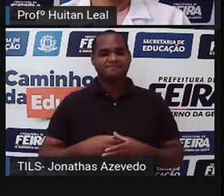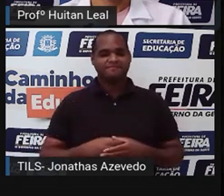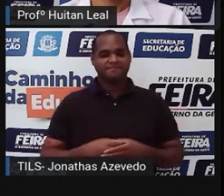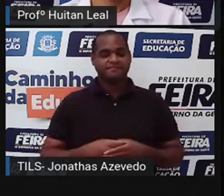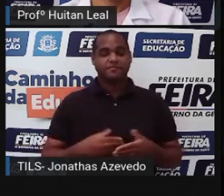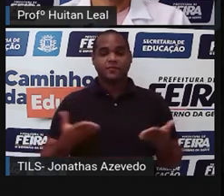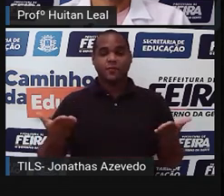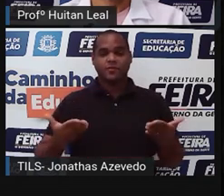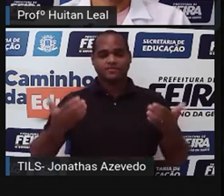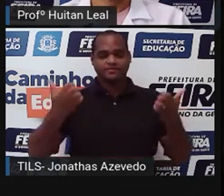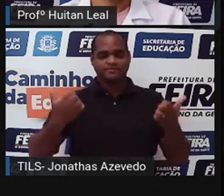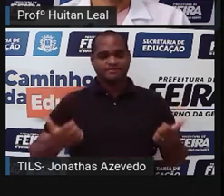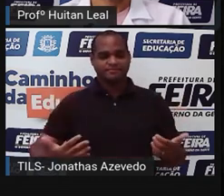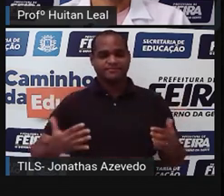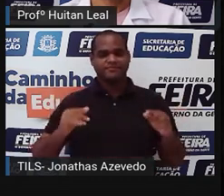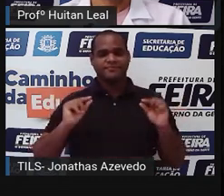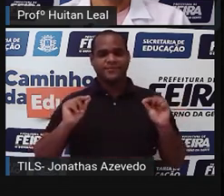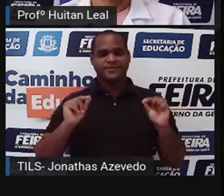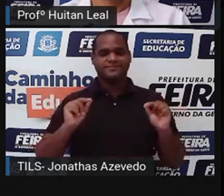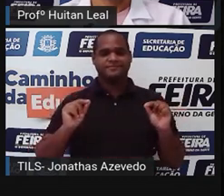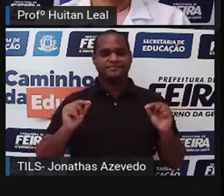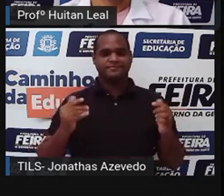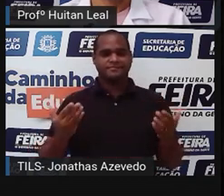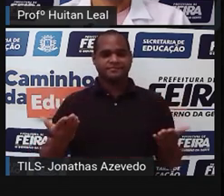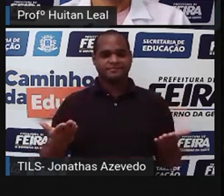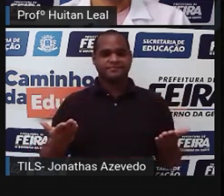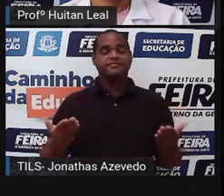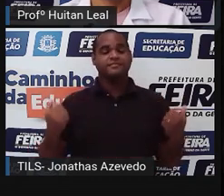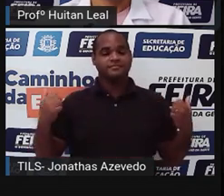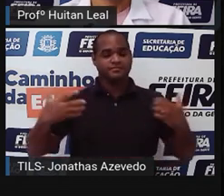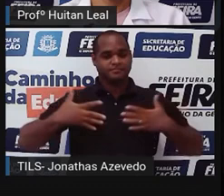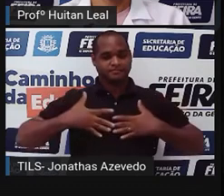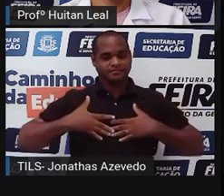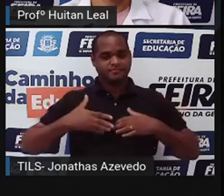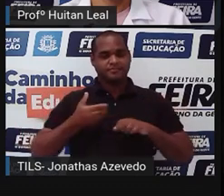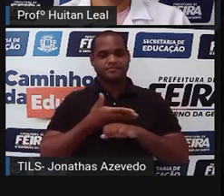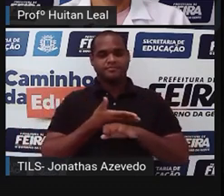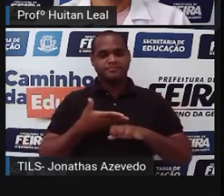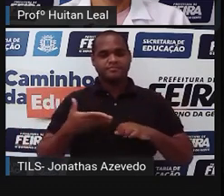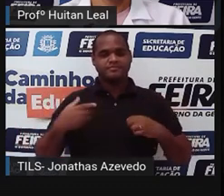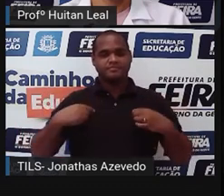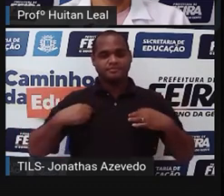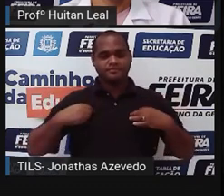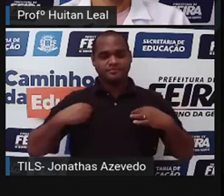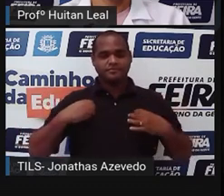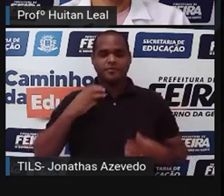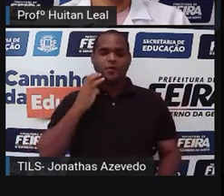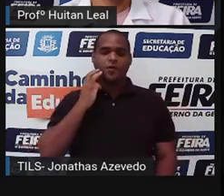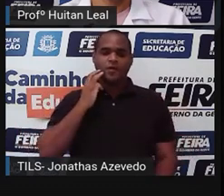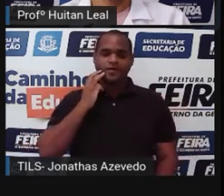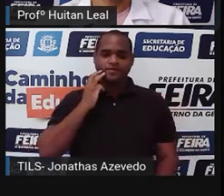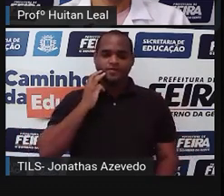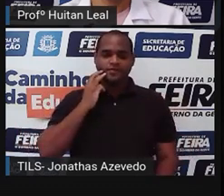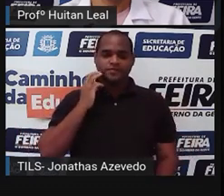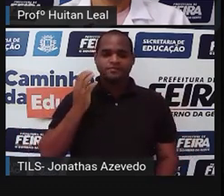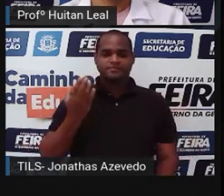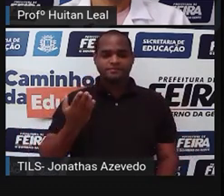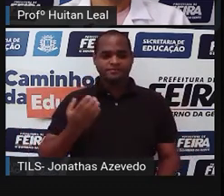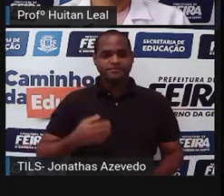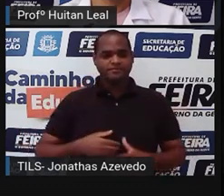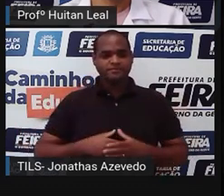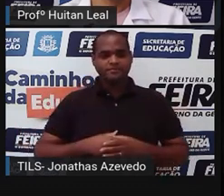Hoje eu estou trajando o guardapó branco sobre uma camisa de tonalidade rosada